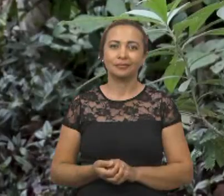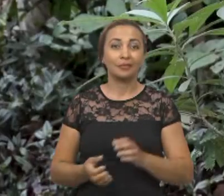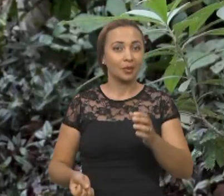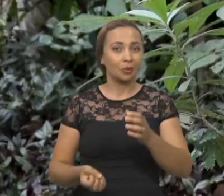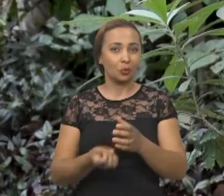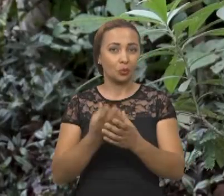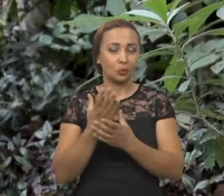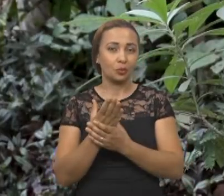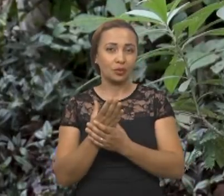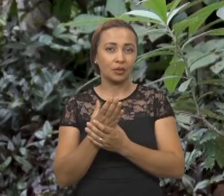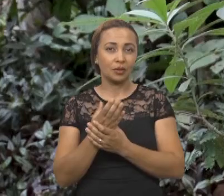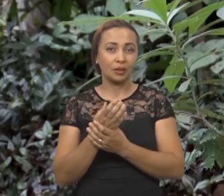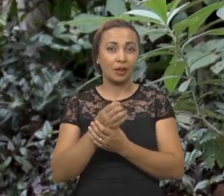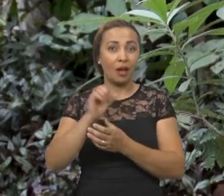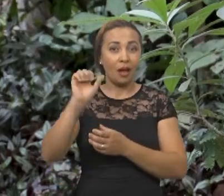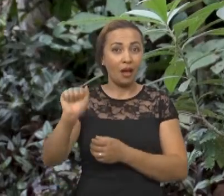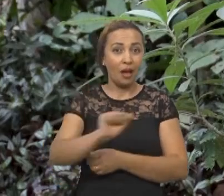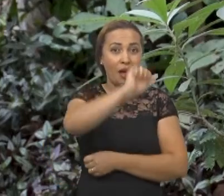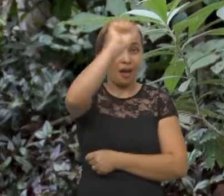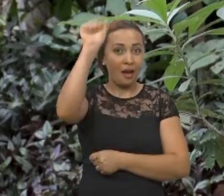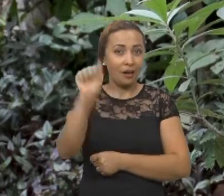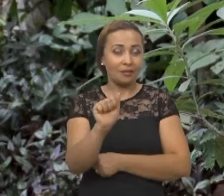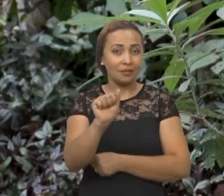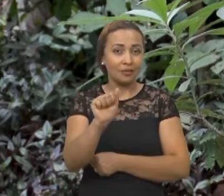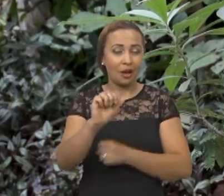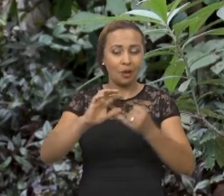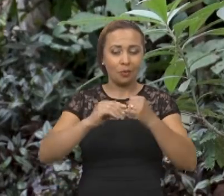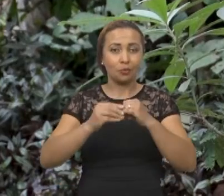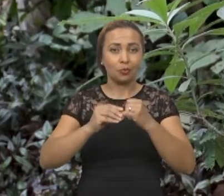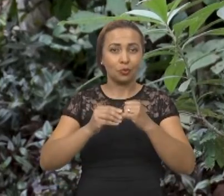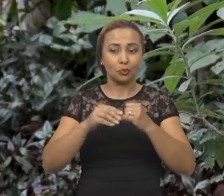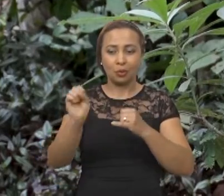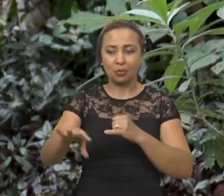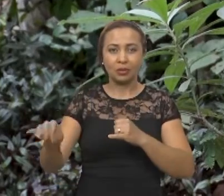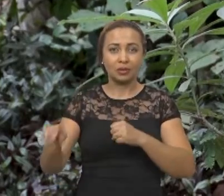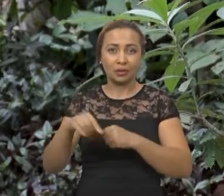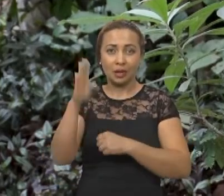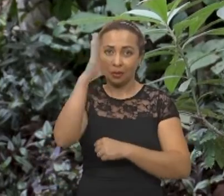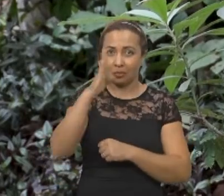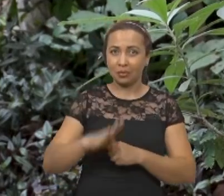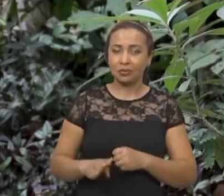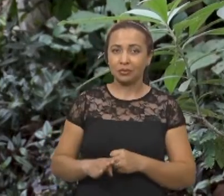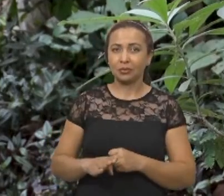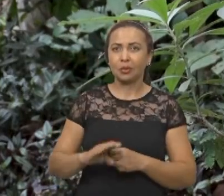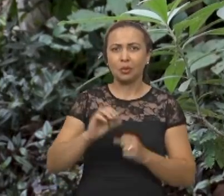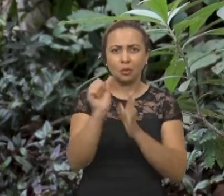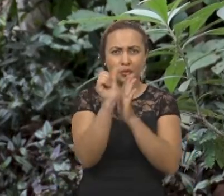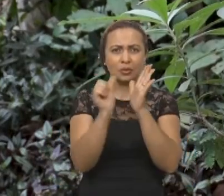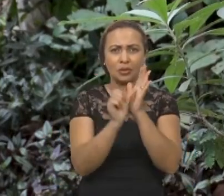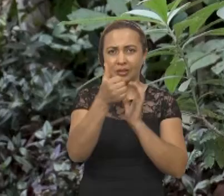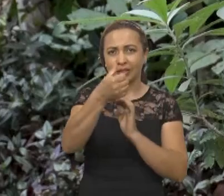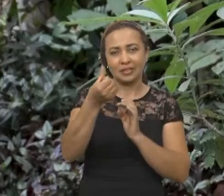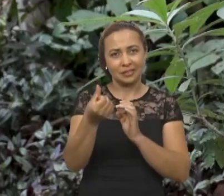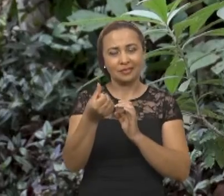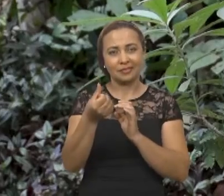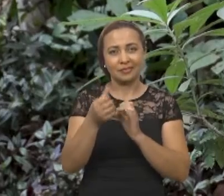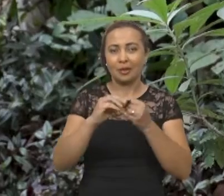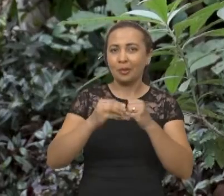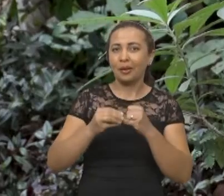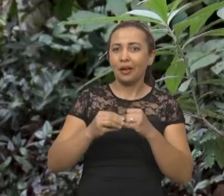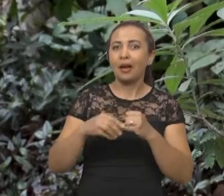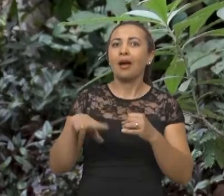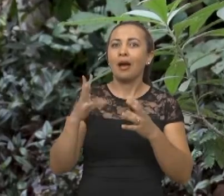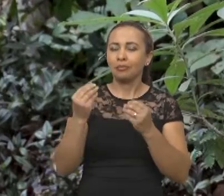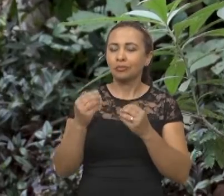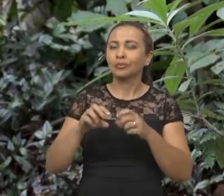com origem no continente africano, o feijão calpi é cultivado no Brasil desde o século XVI. O grão é